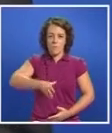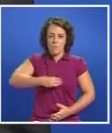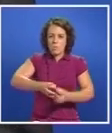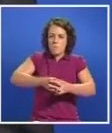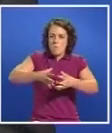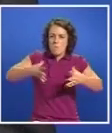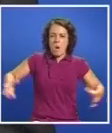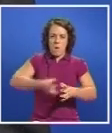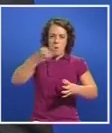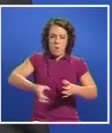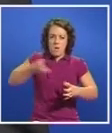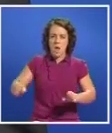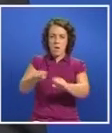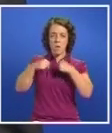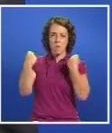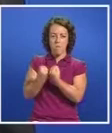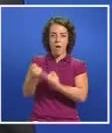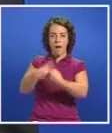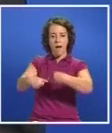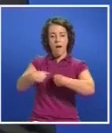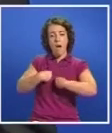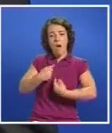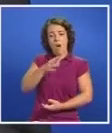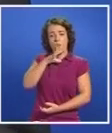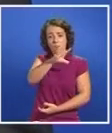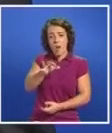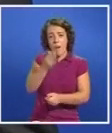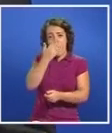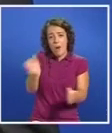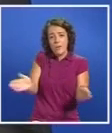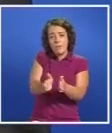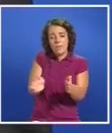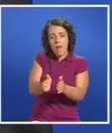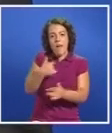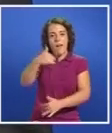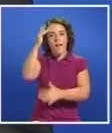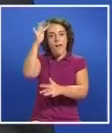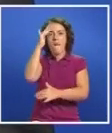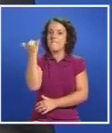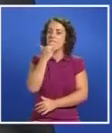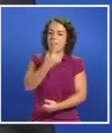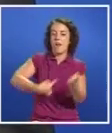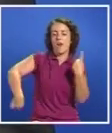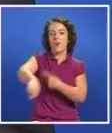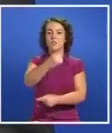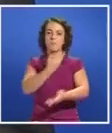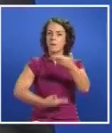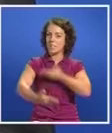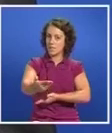e globalizado, somos sobretudo uma família pequena que ambiciona repartir a felicidade entre os seus membros.